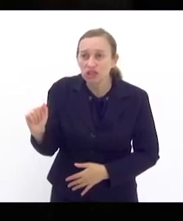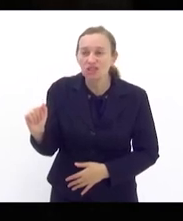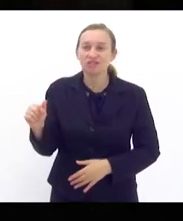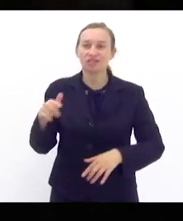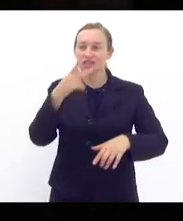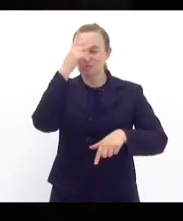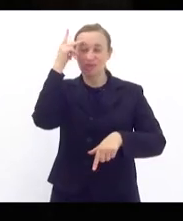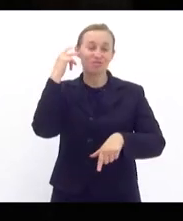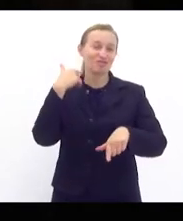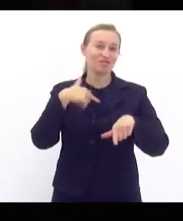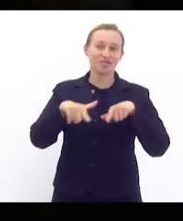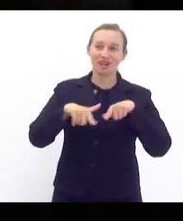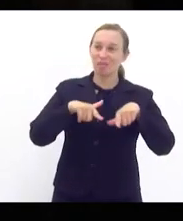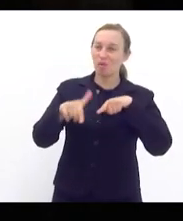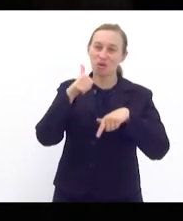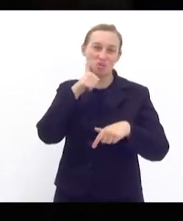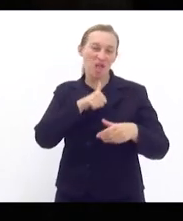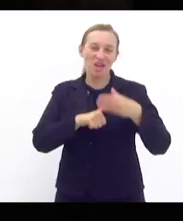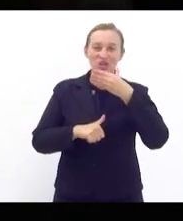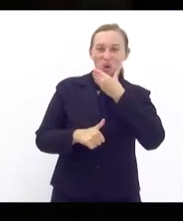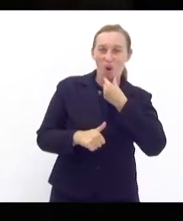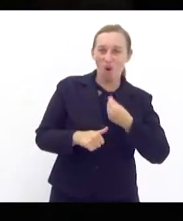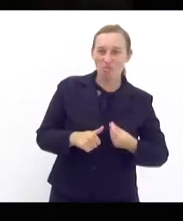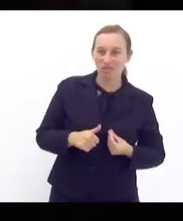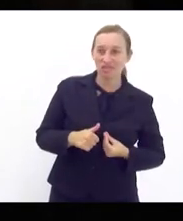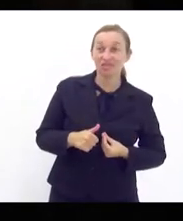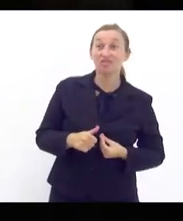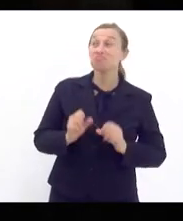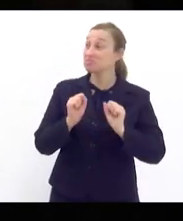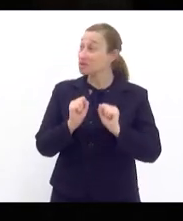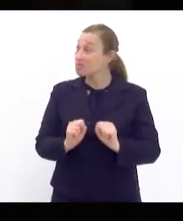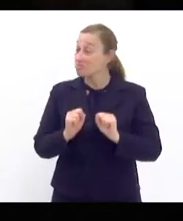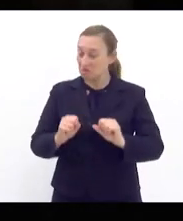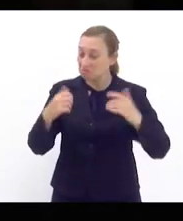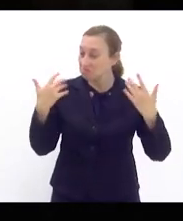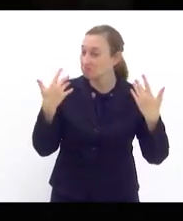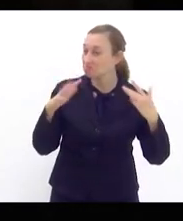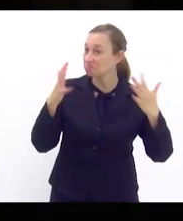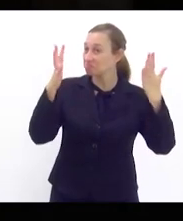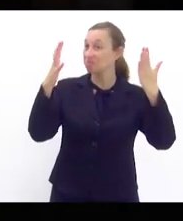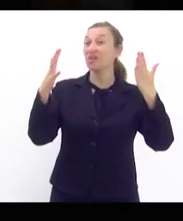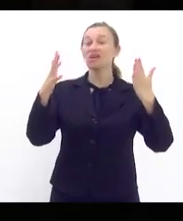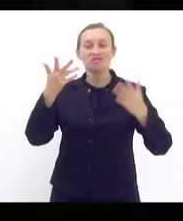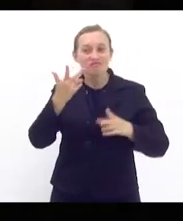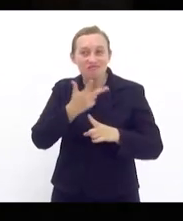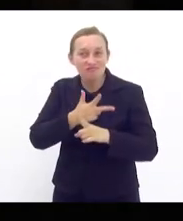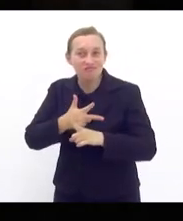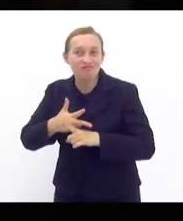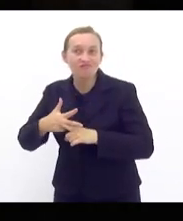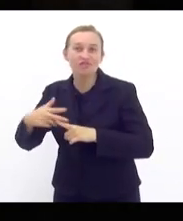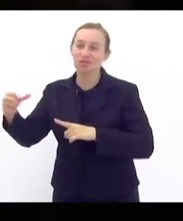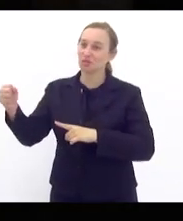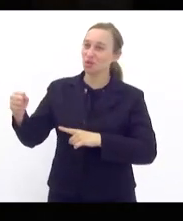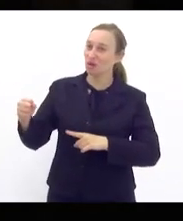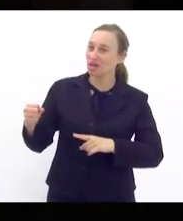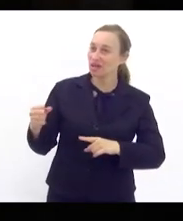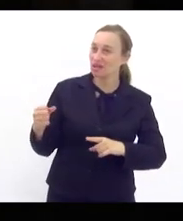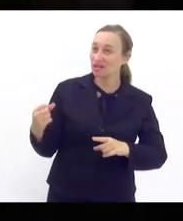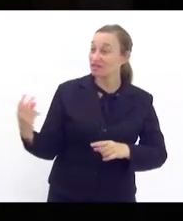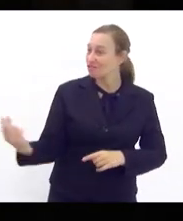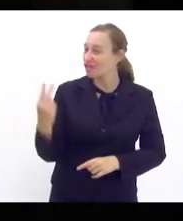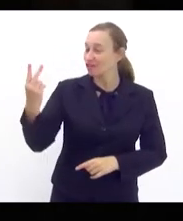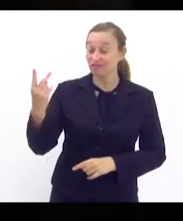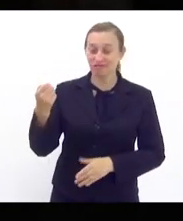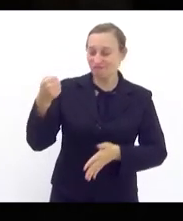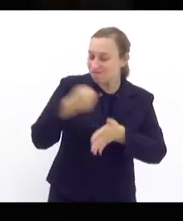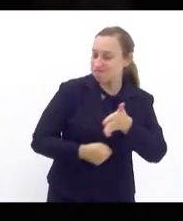trabalhadores e das trabalhadoras em que a gente pôde celebrar conquistas em que a gente honra a nossa luta